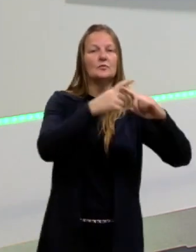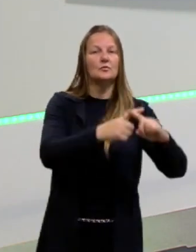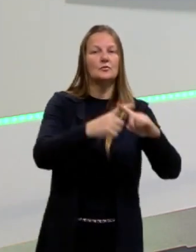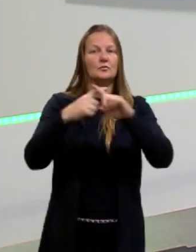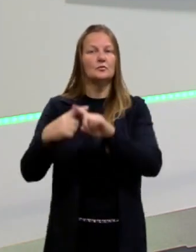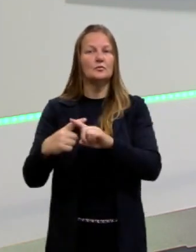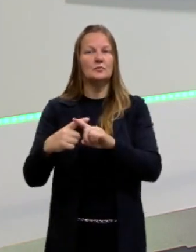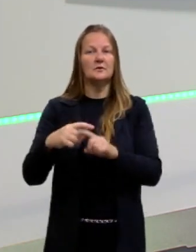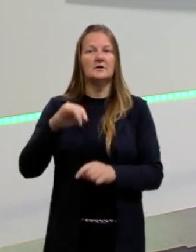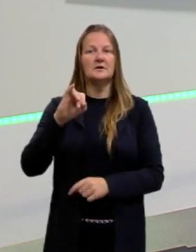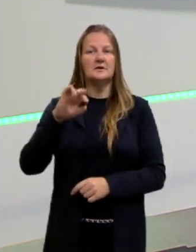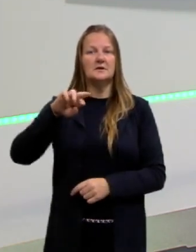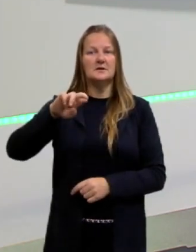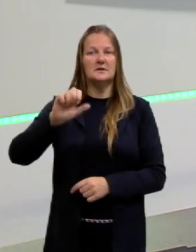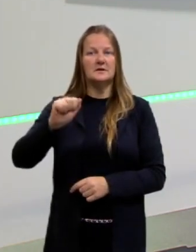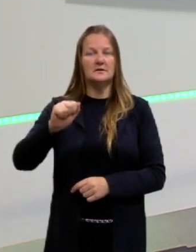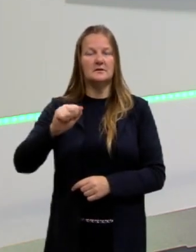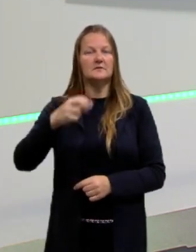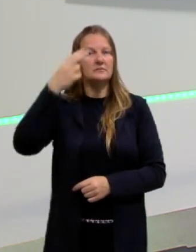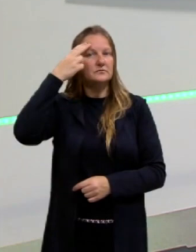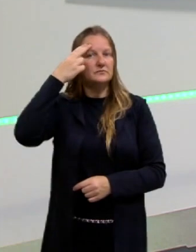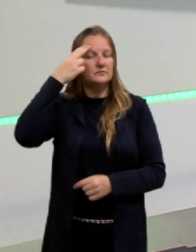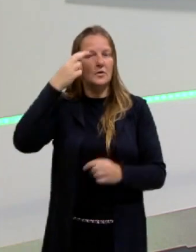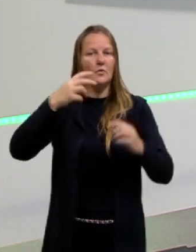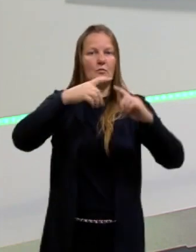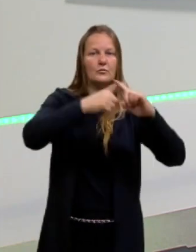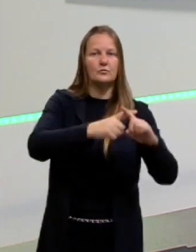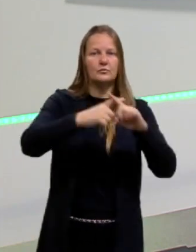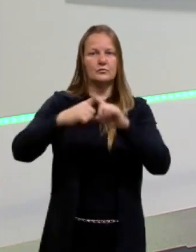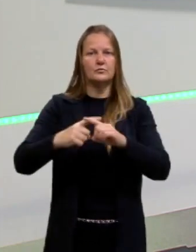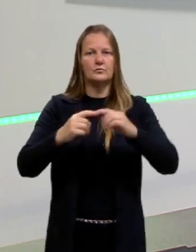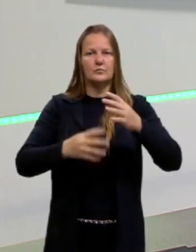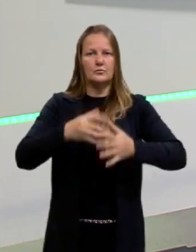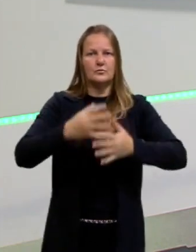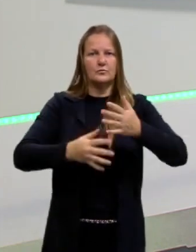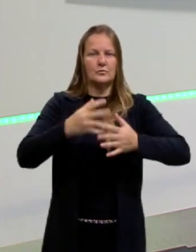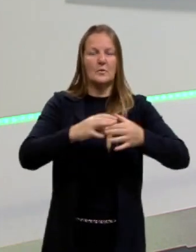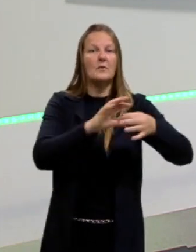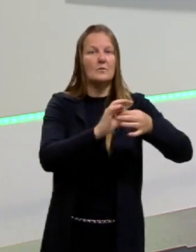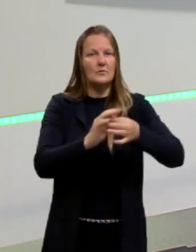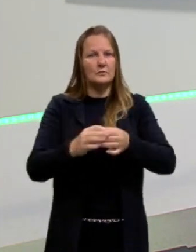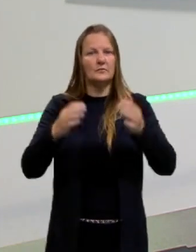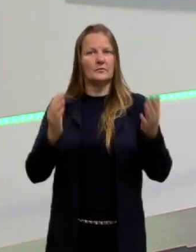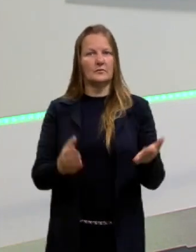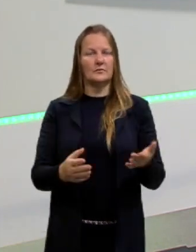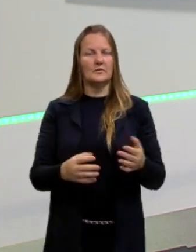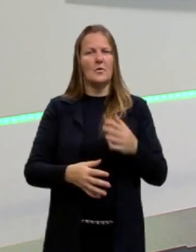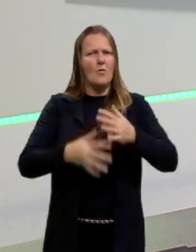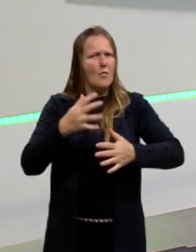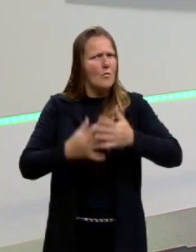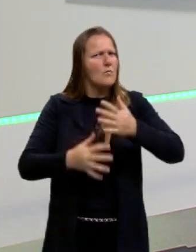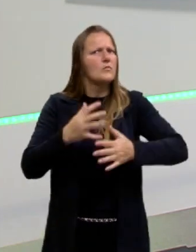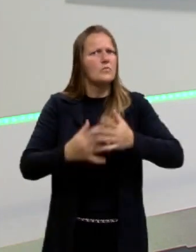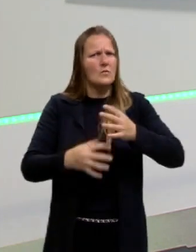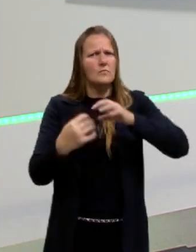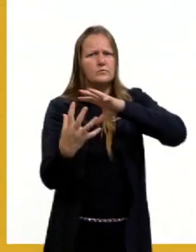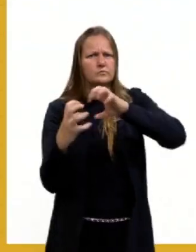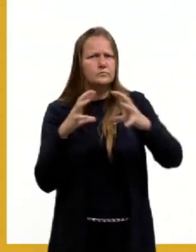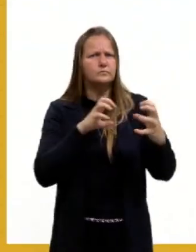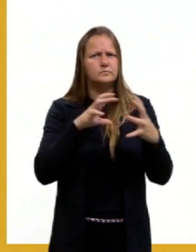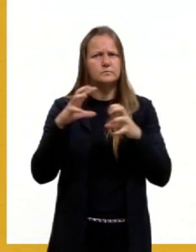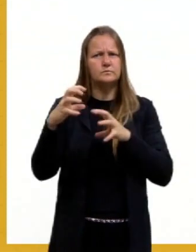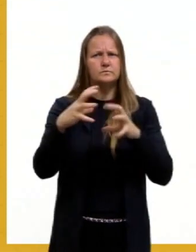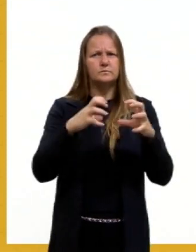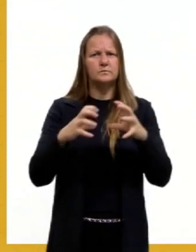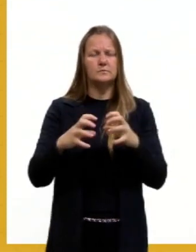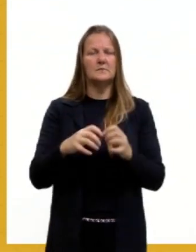iraniano, né, e o saudita, é um conflito, então, desse, atual, né, um conflito bem atual, certo, cada um com